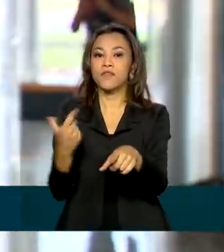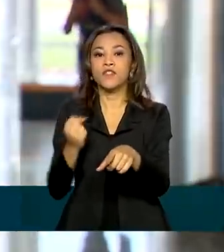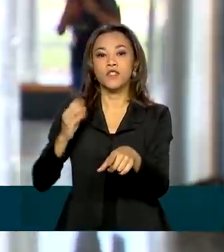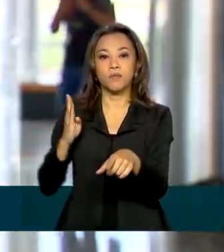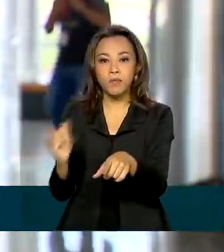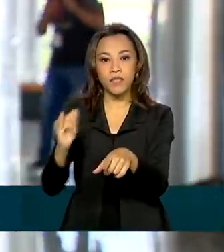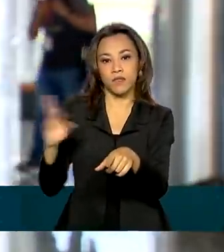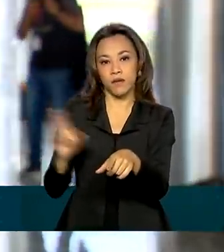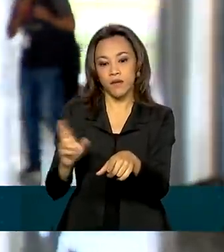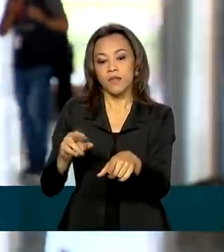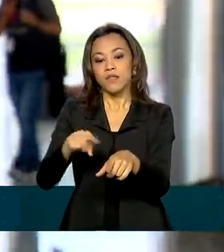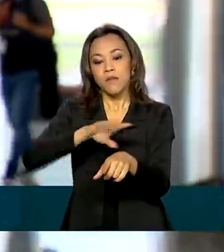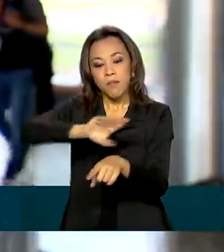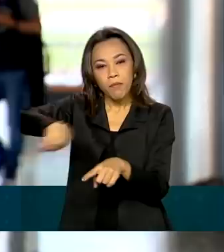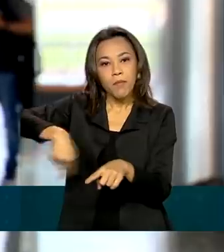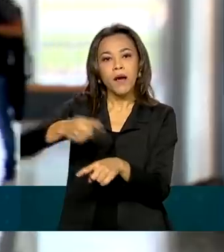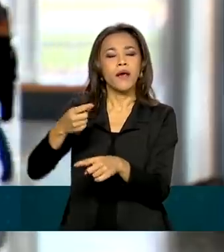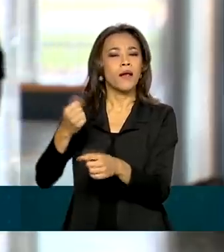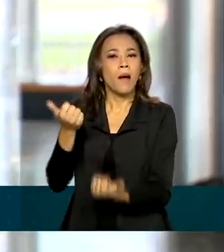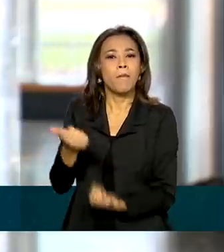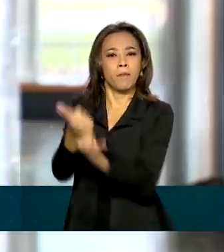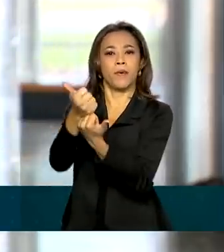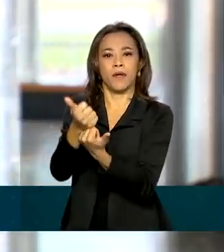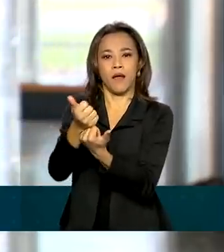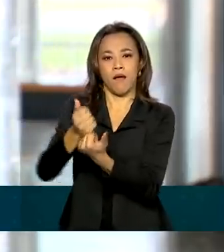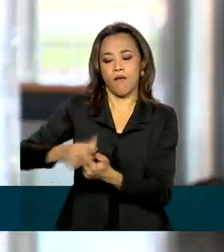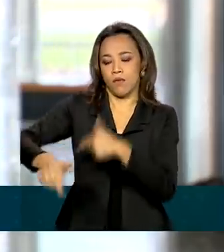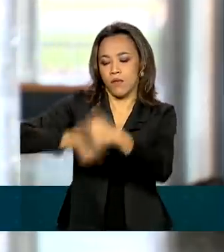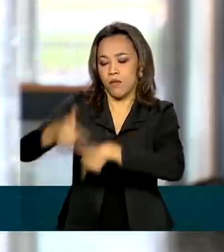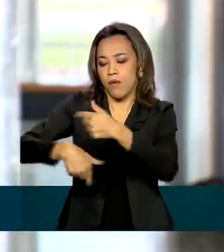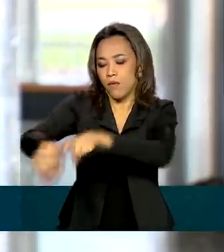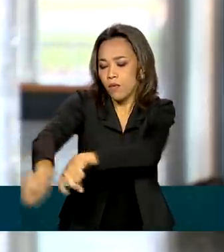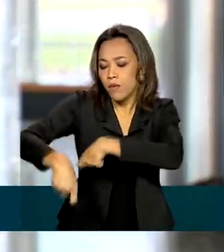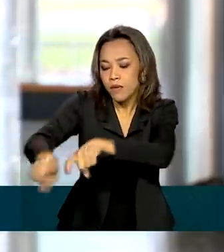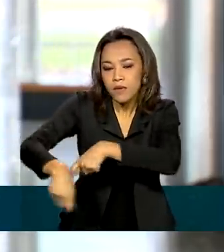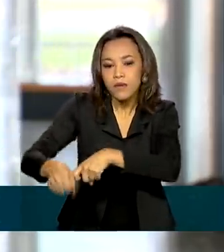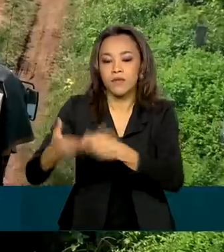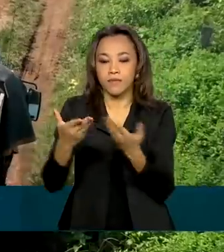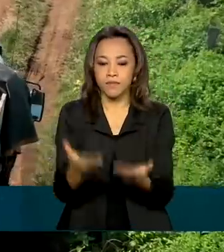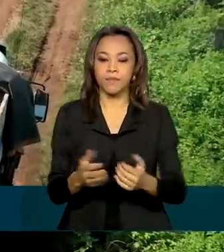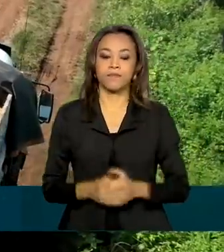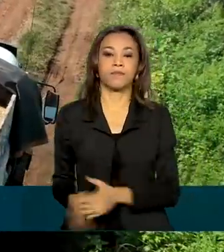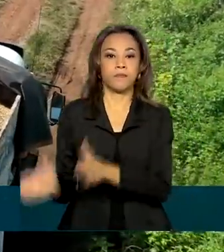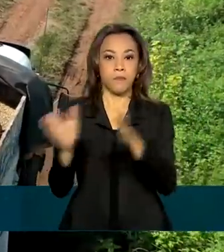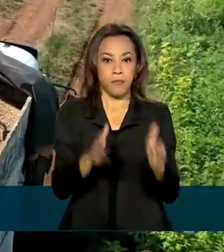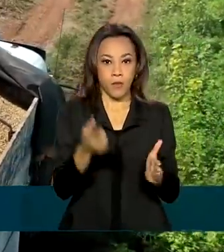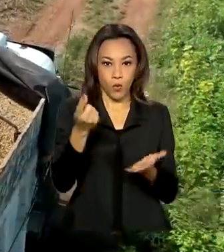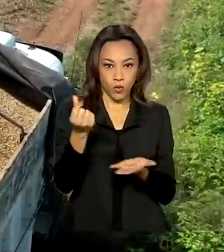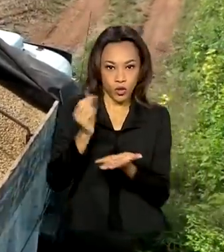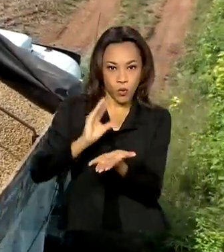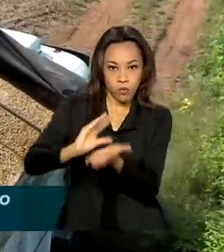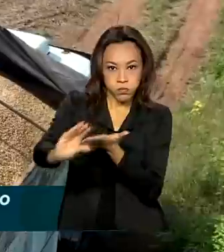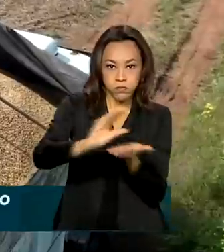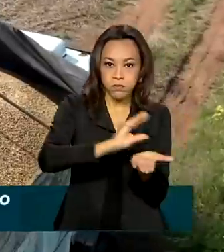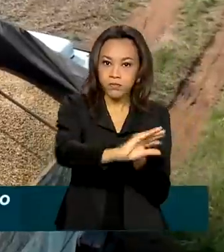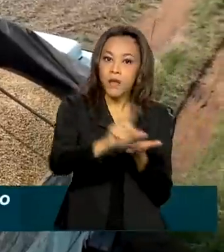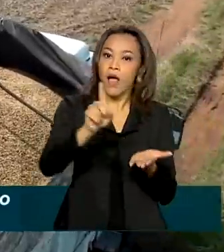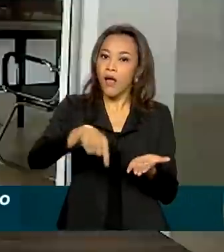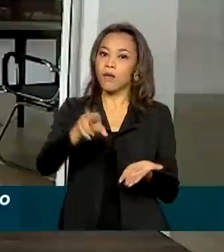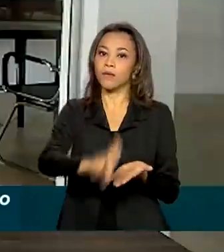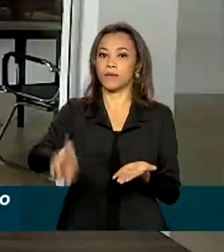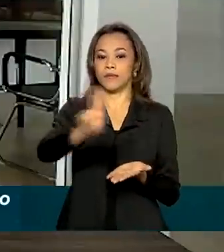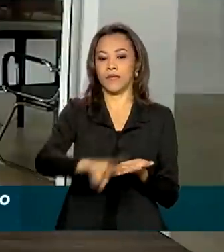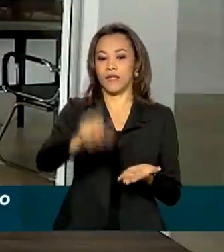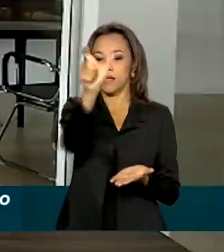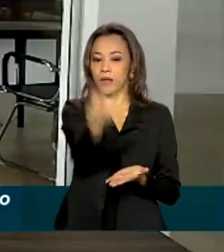pelo Programa Nacional de Fortalecimento da Agricultura Familiar, o Pronaf. Os recursos são usados por produtores